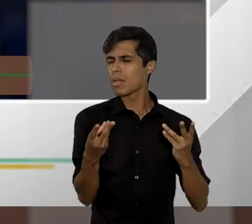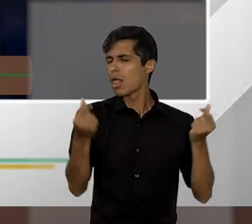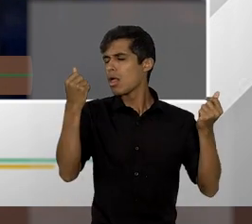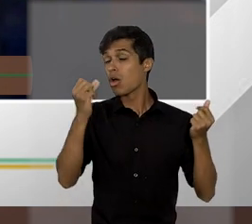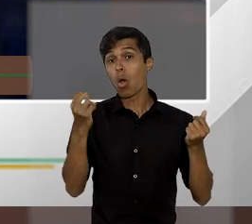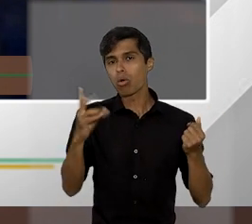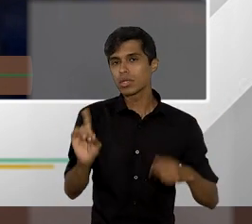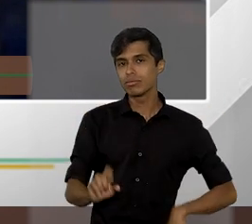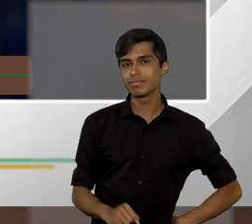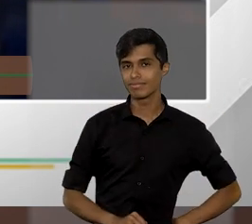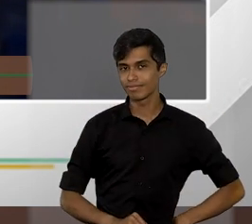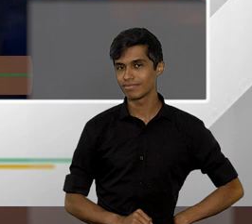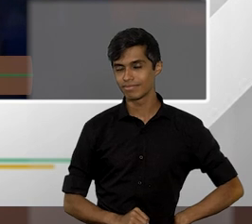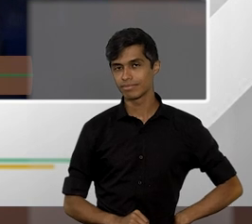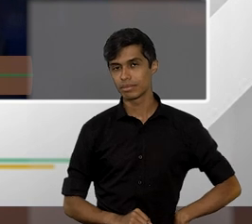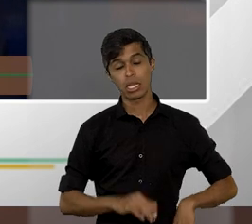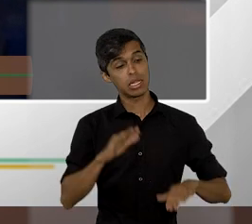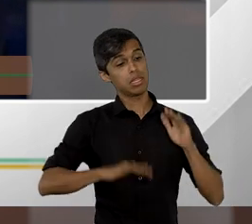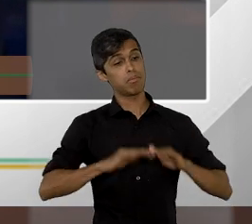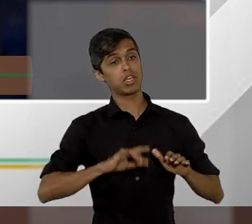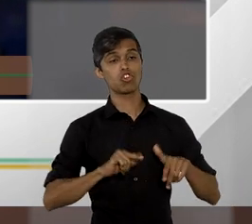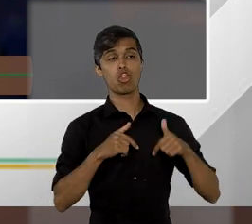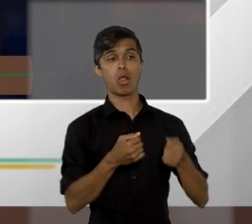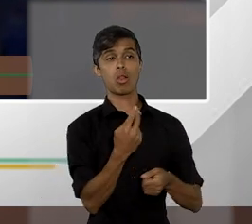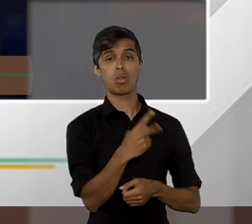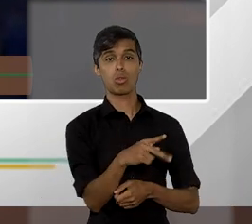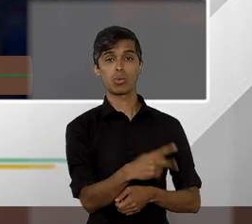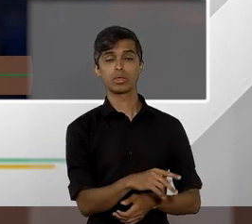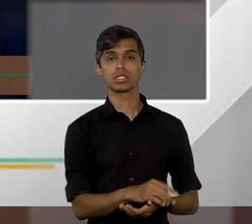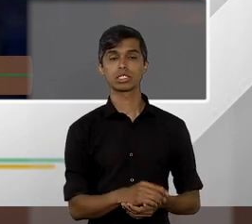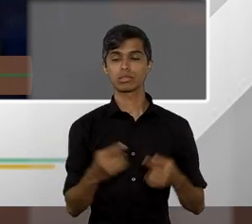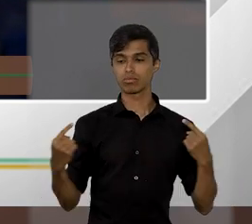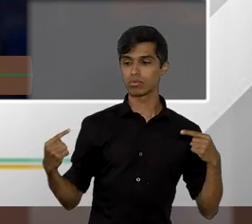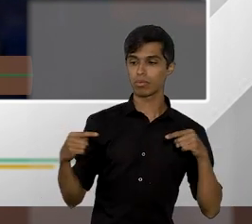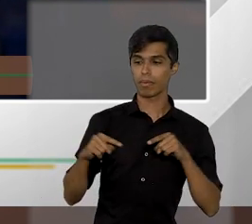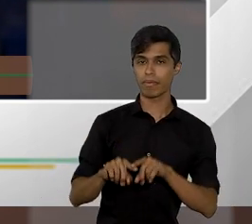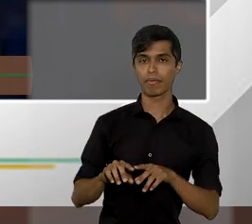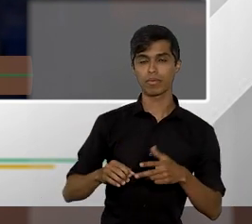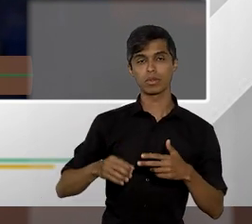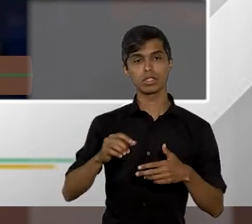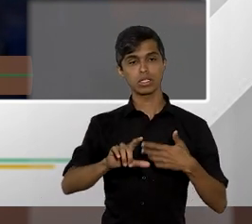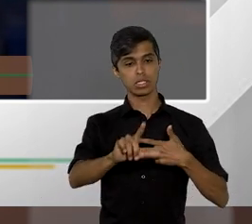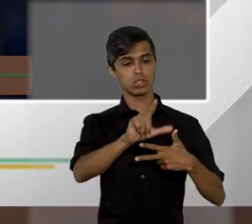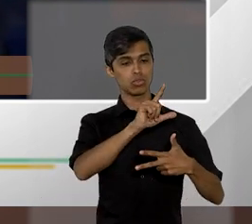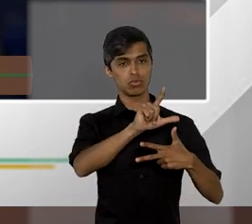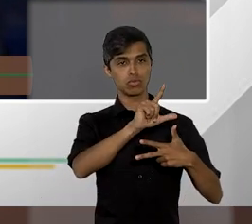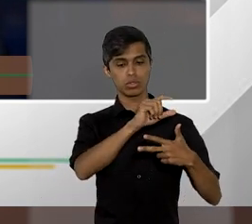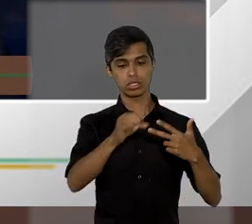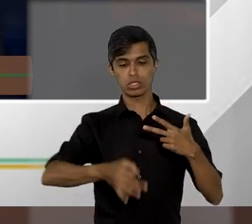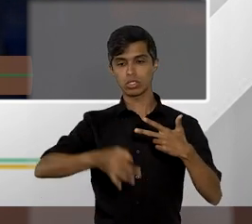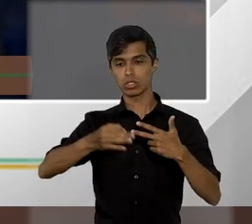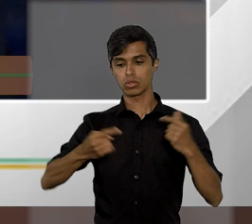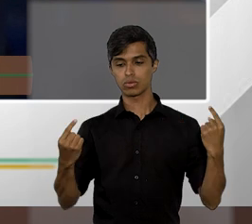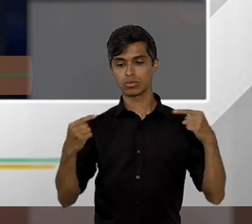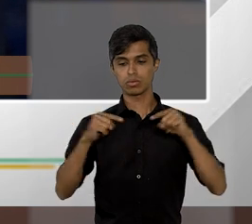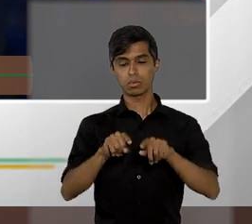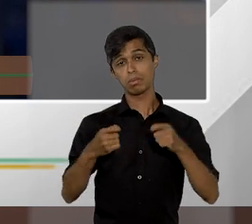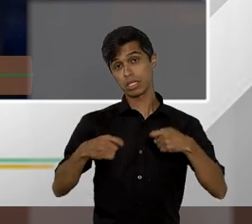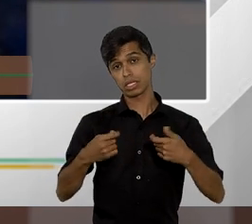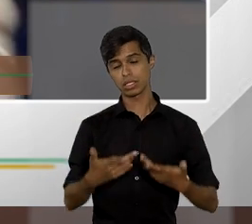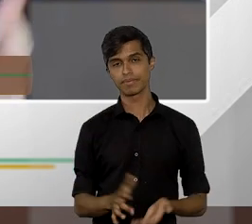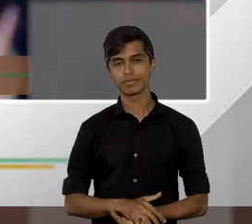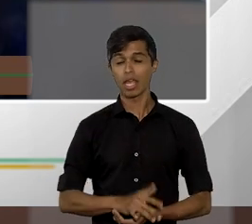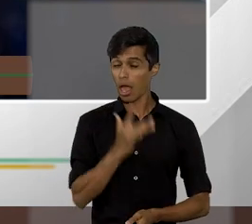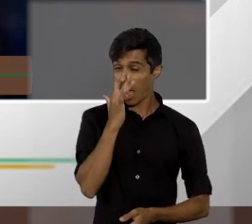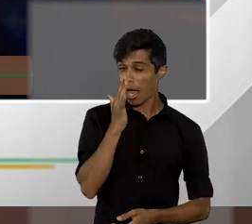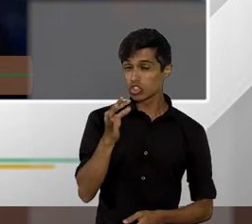isso dependerá muito dos esforços que se desenvolvam junto ao poder legislativo para que isso aconteça acho que